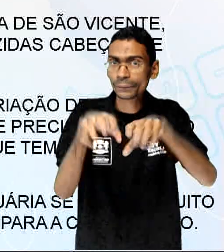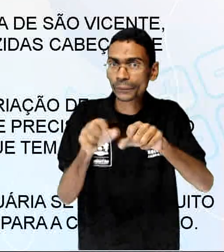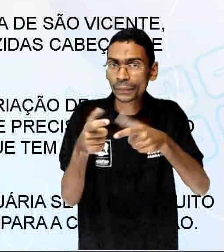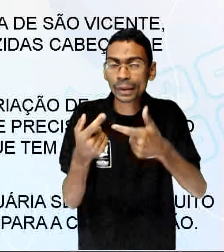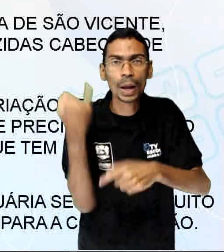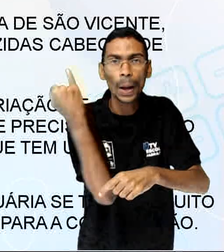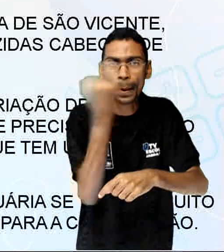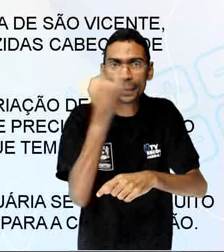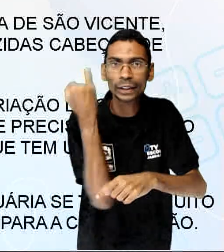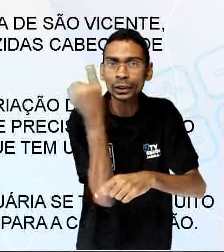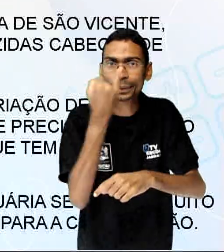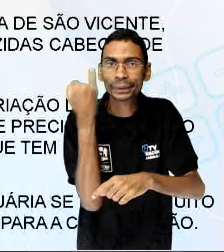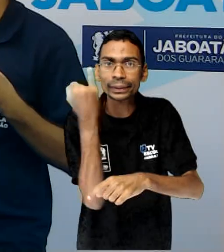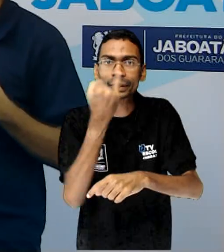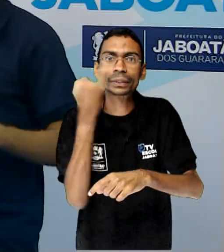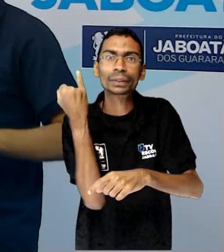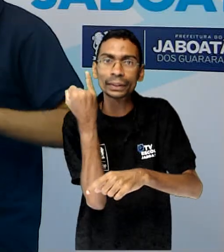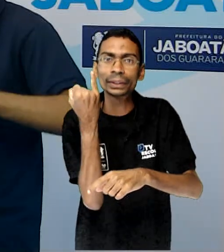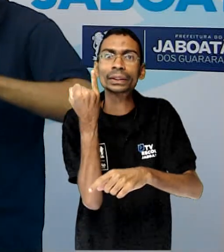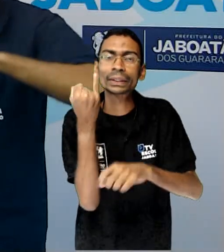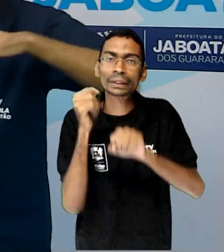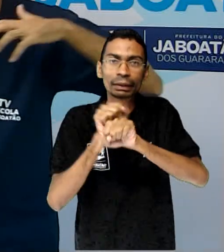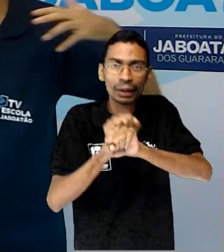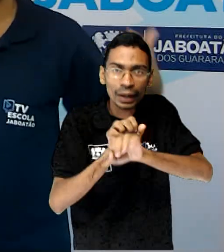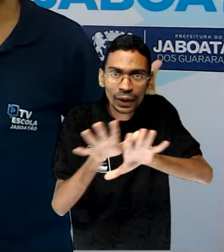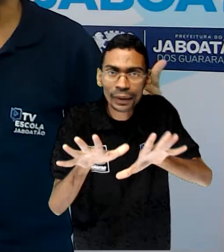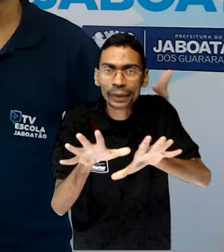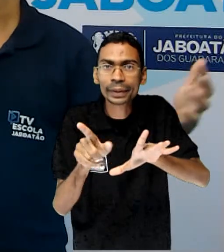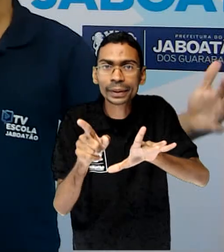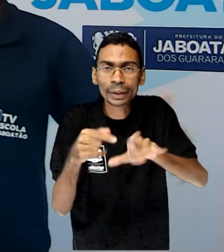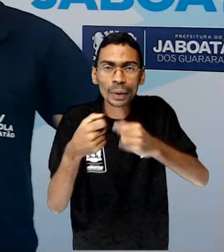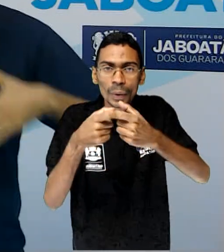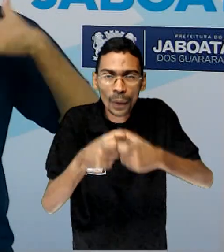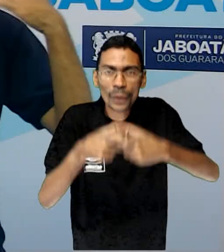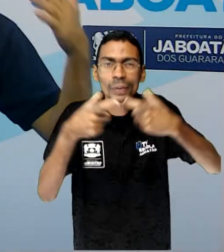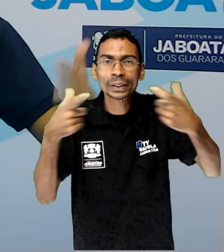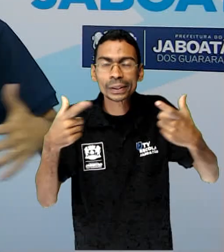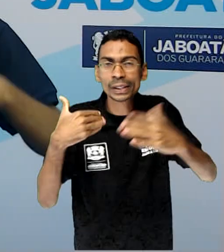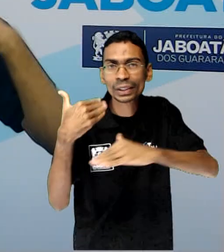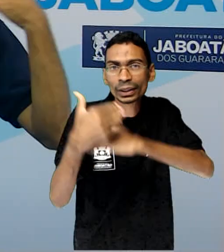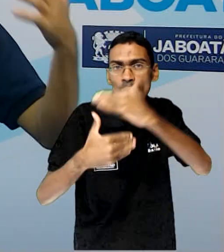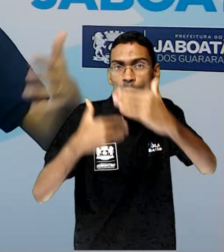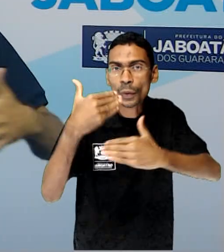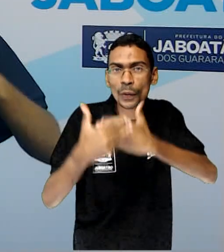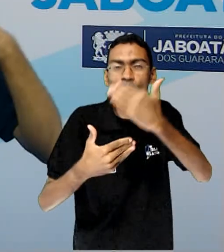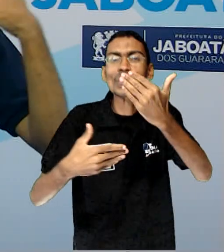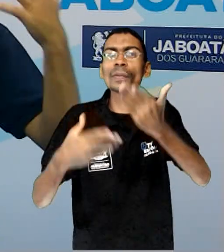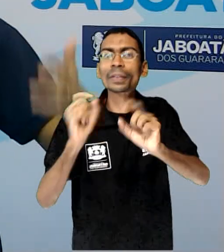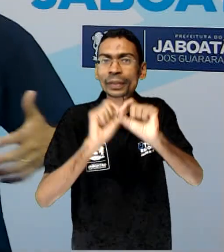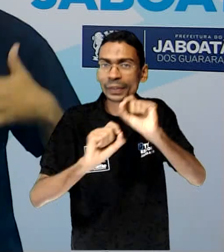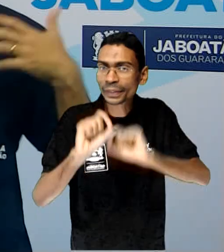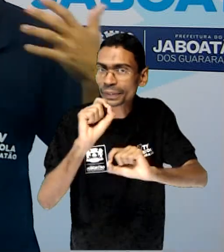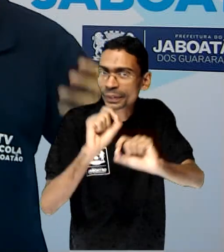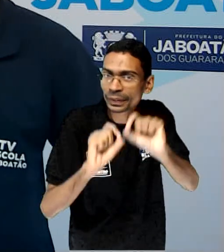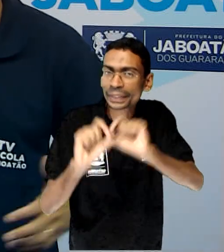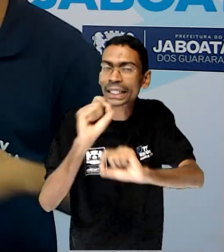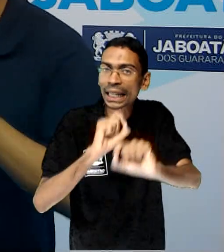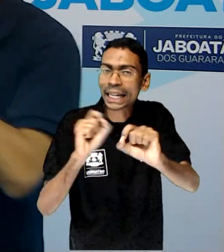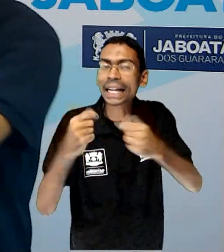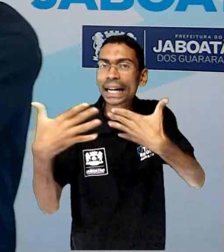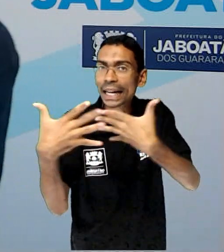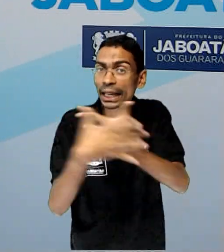para a colonização. com esse crescimento, desenvolveu também aquela cidade,